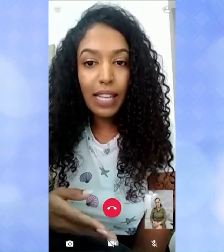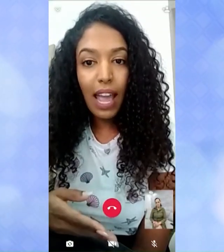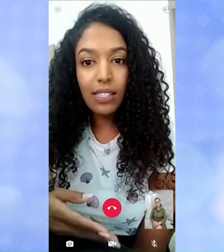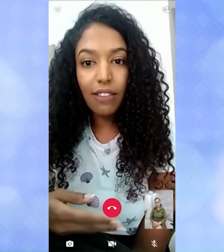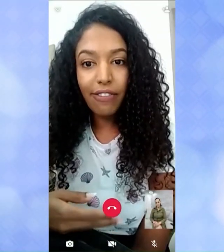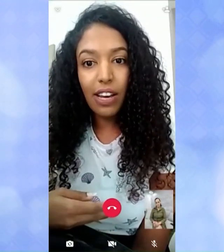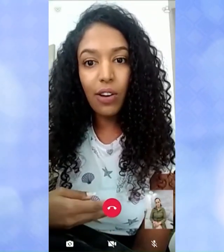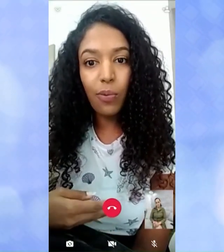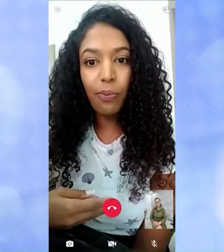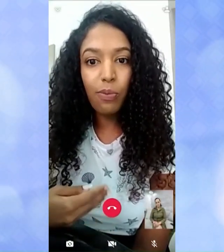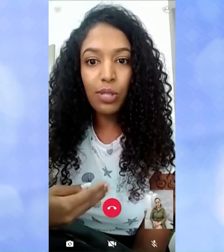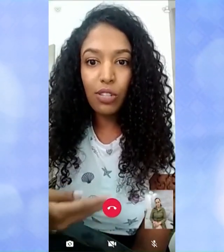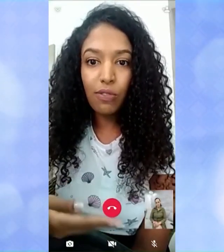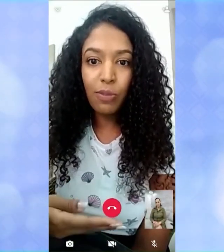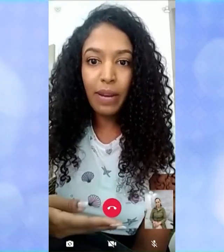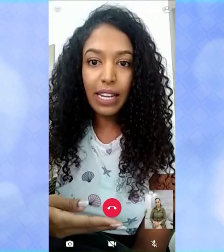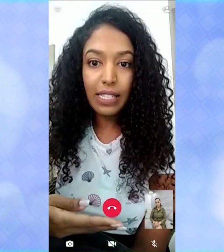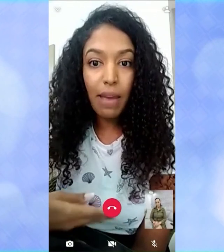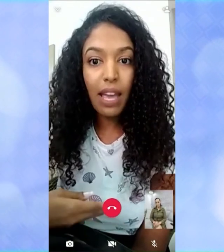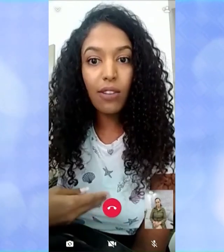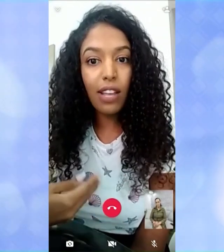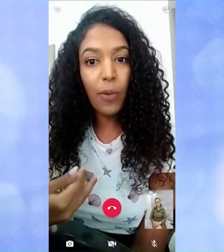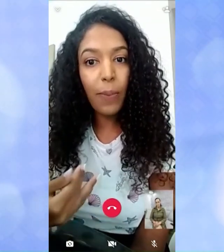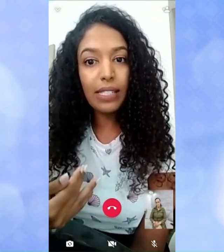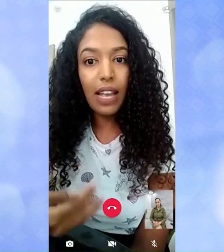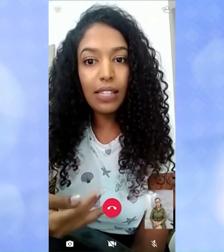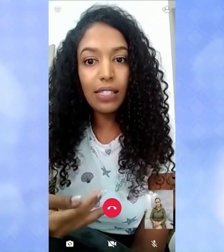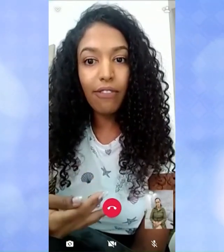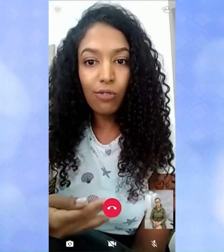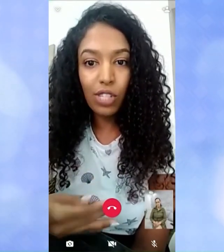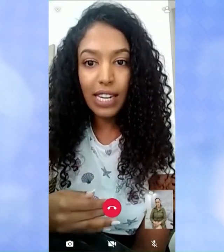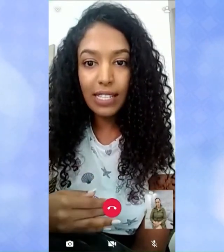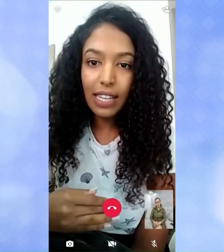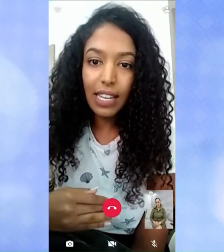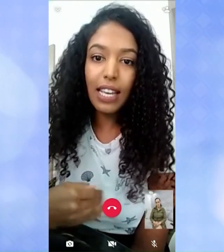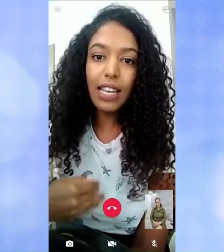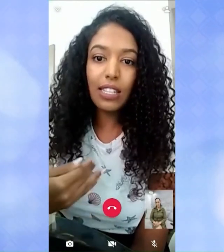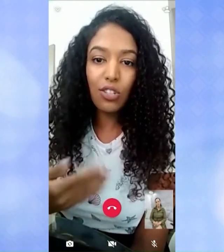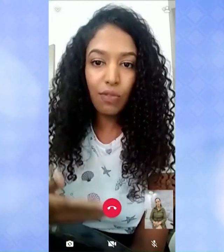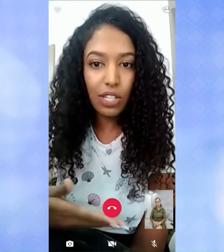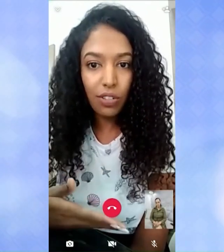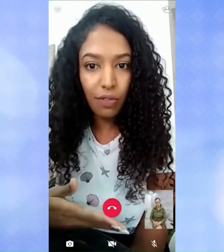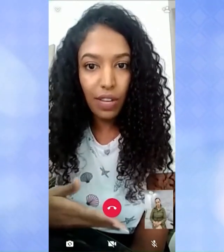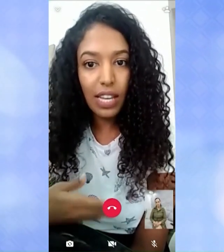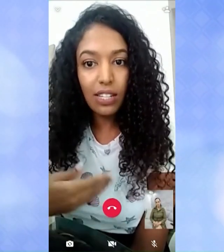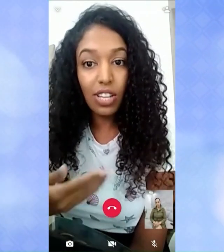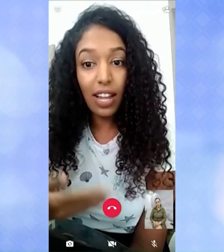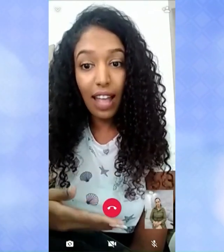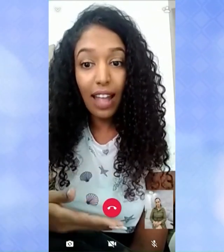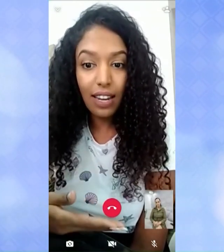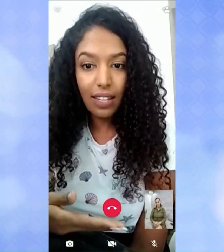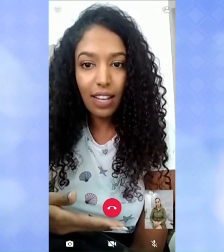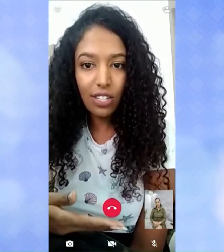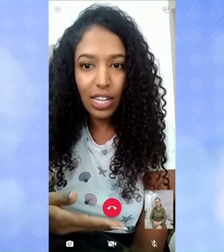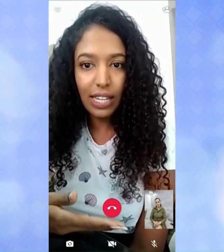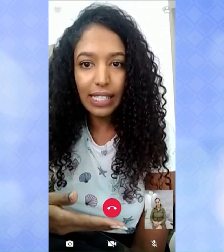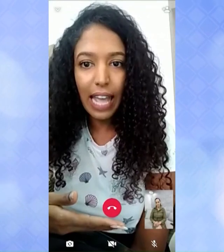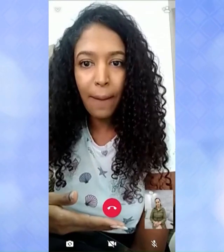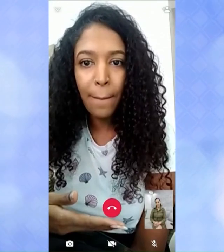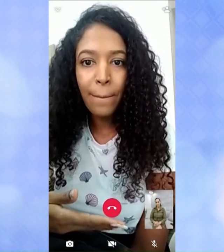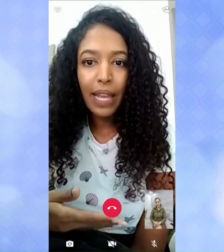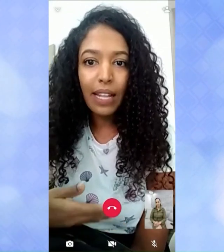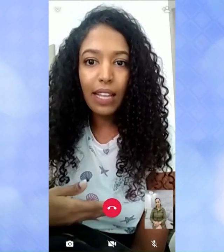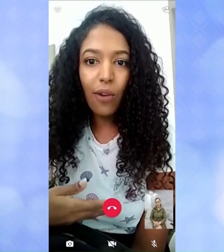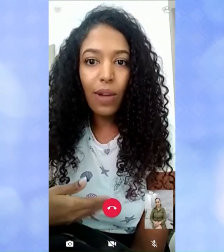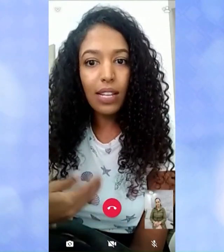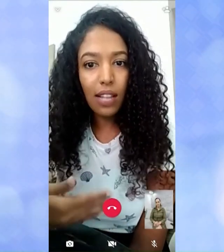Os pacientes que vão para o objetivo de emagrecimento, tem pacientes que vão de 15 em 15, de 20 em 20, até 30 dias,